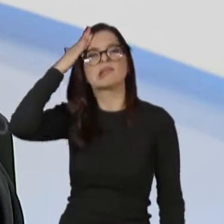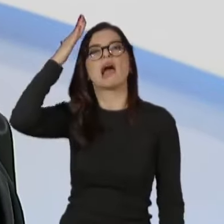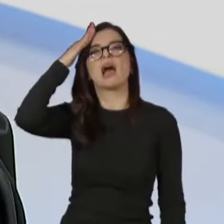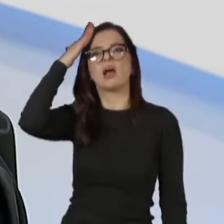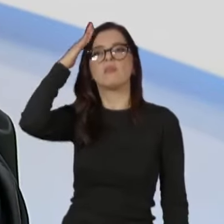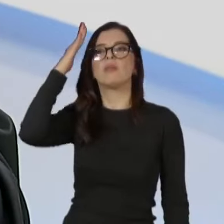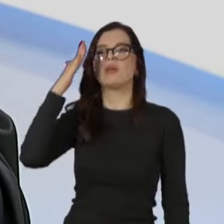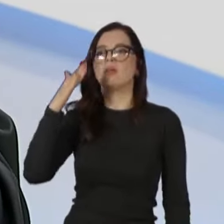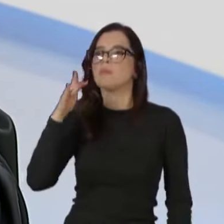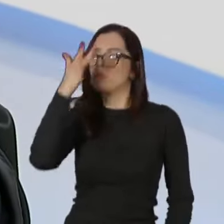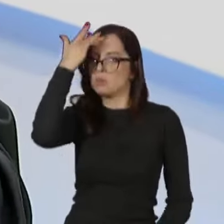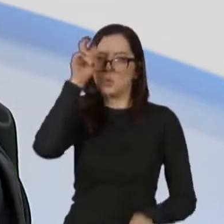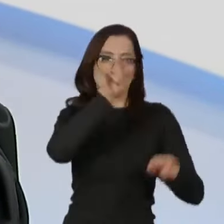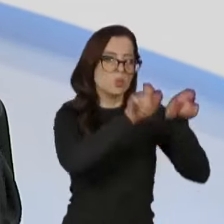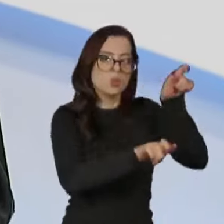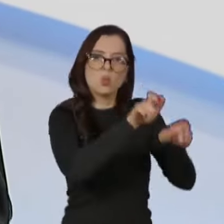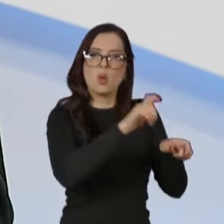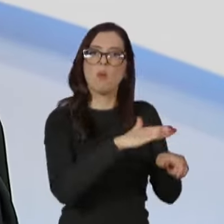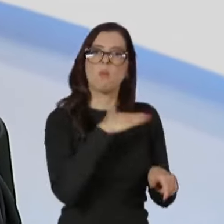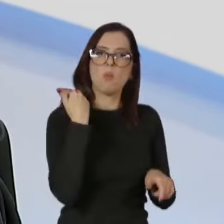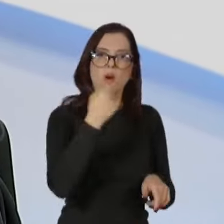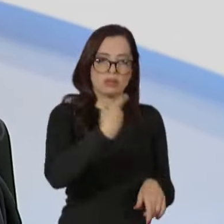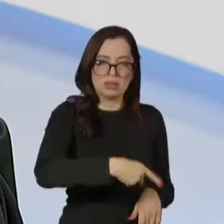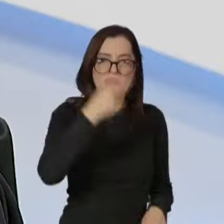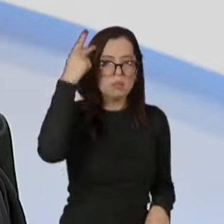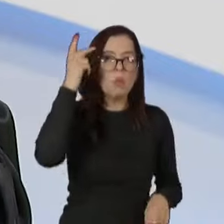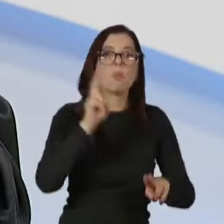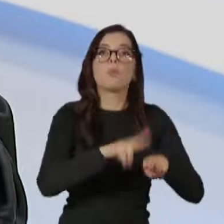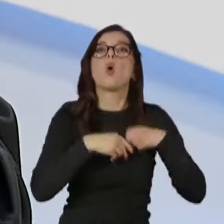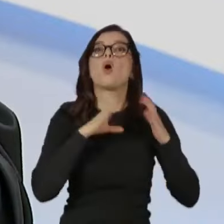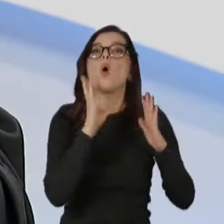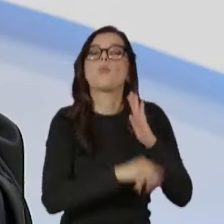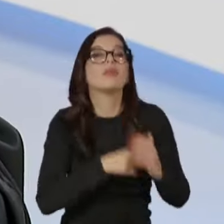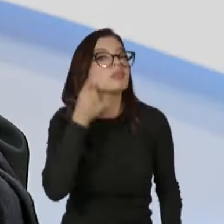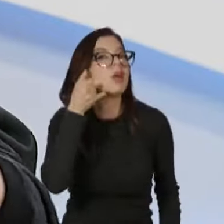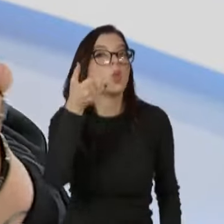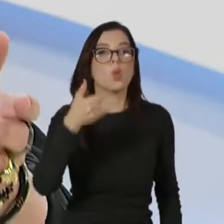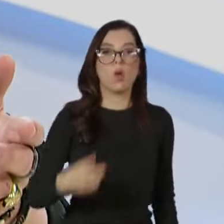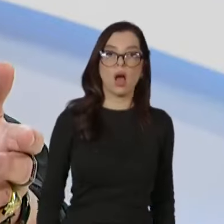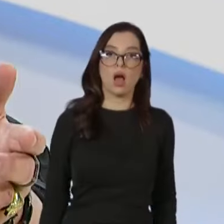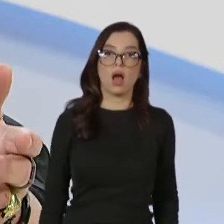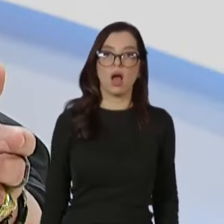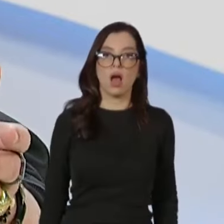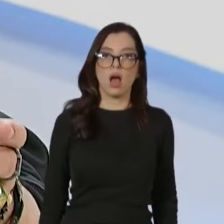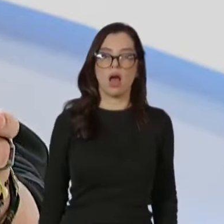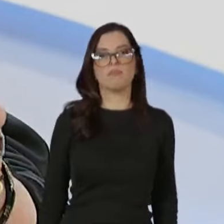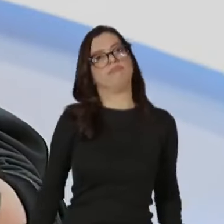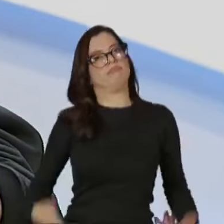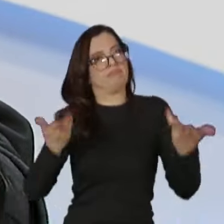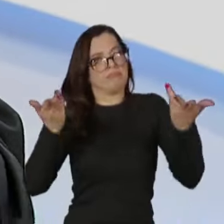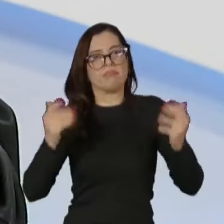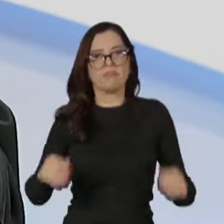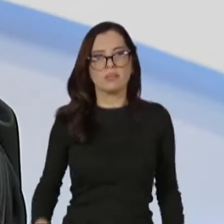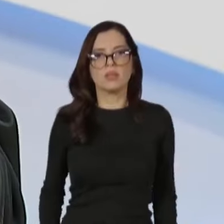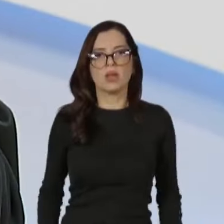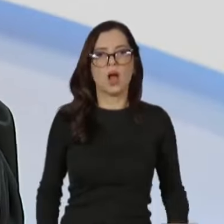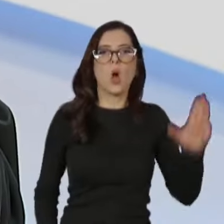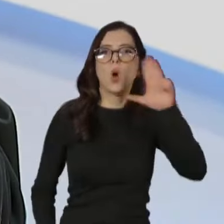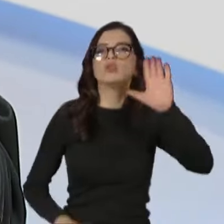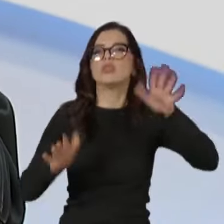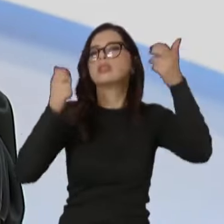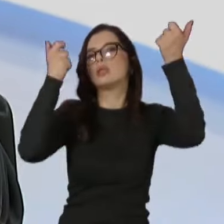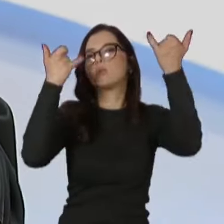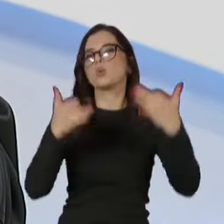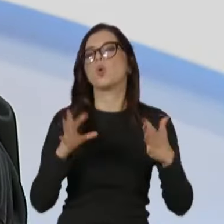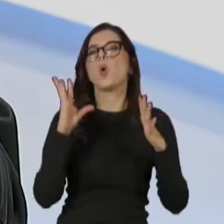de gente morrendo em São Paulo por causa de roubo de telefone de celular, que chegou a ser dito, até pelo nosso presidente da República, que era um roubo de